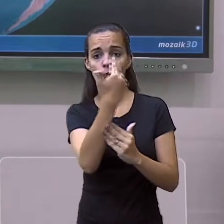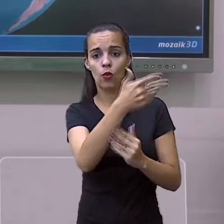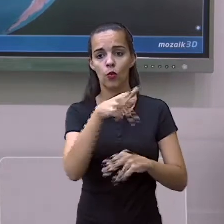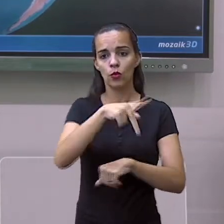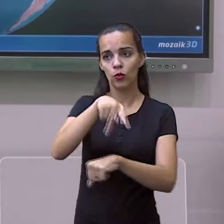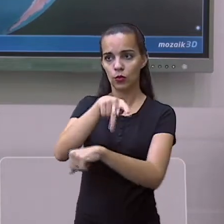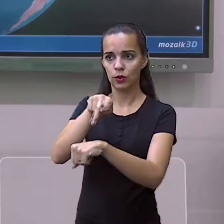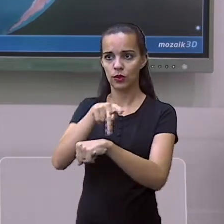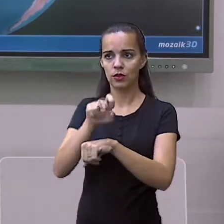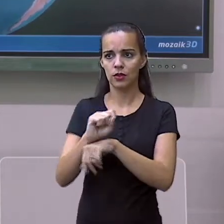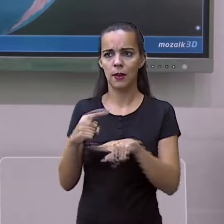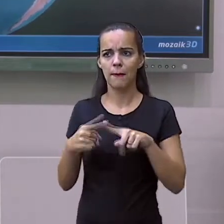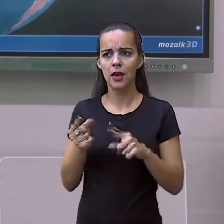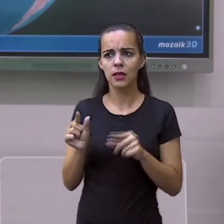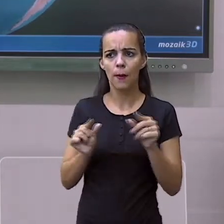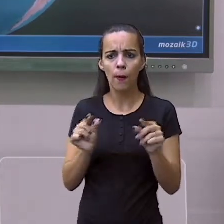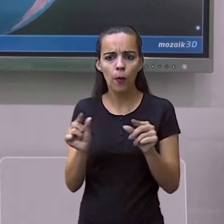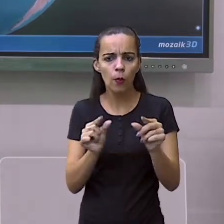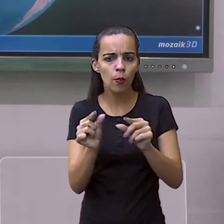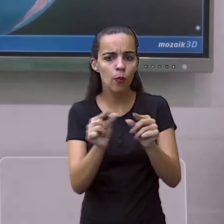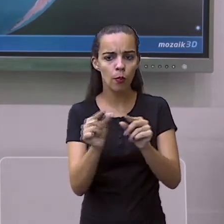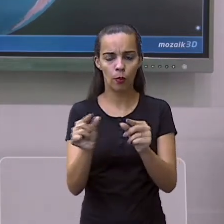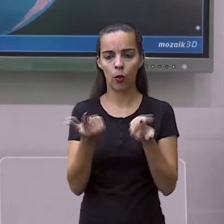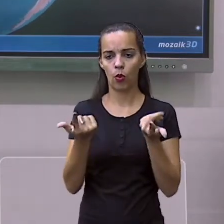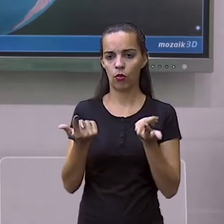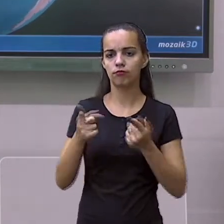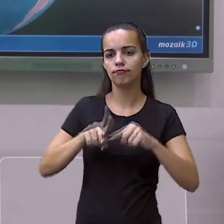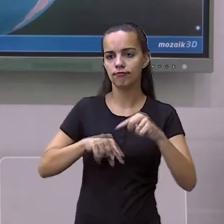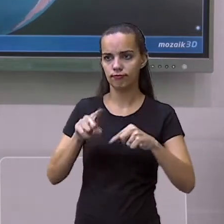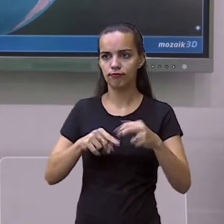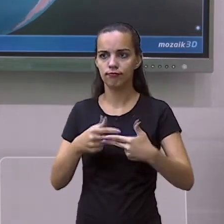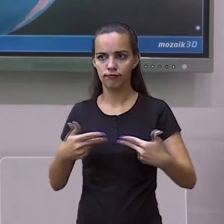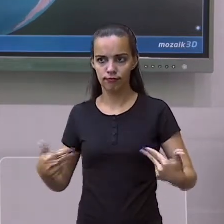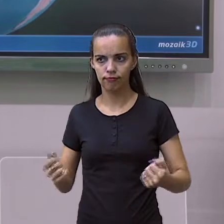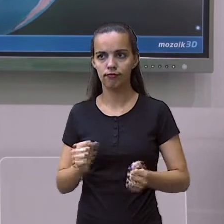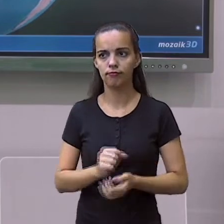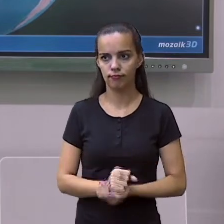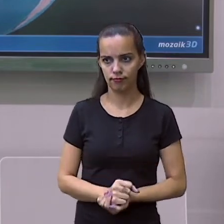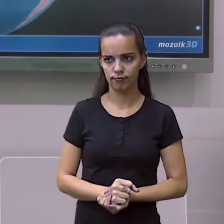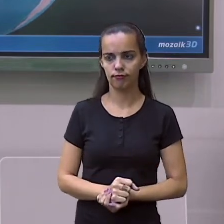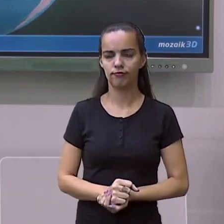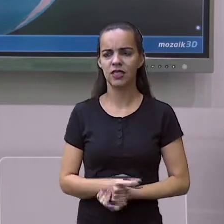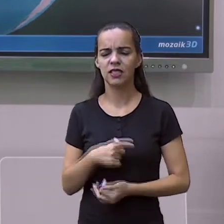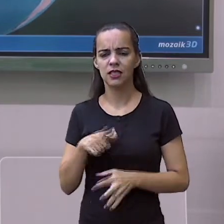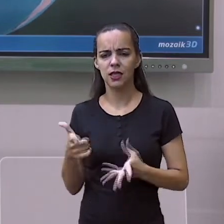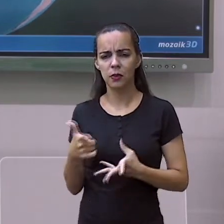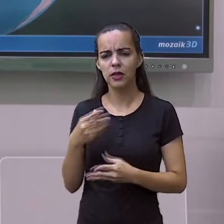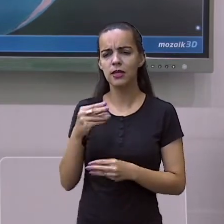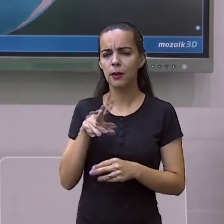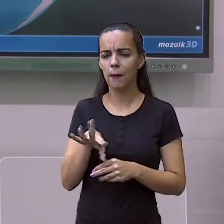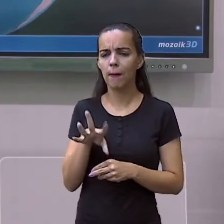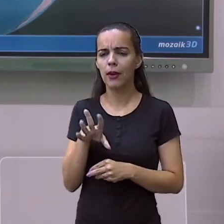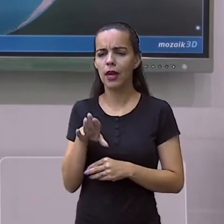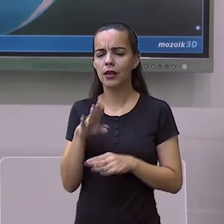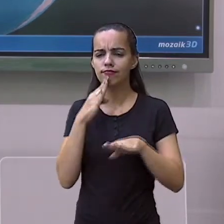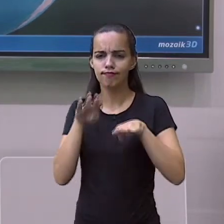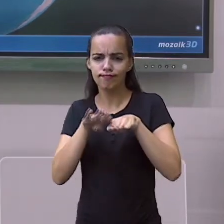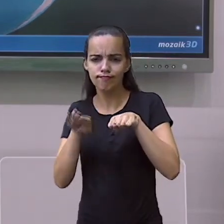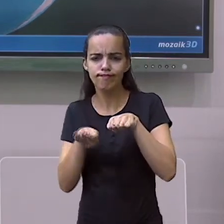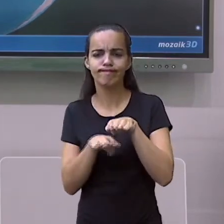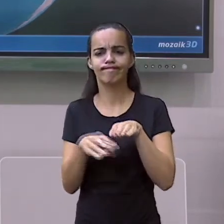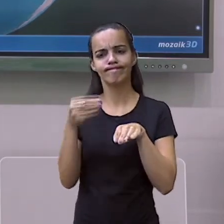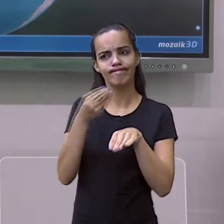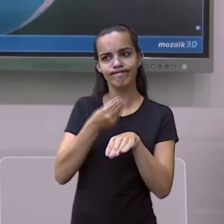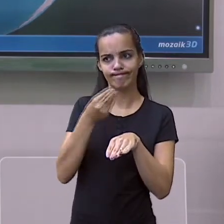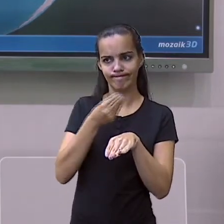ainda pouco mecanizada, uma agricultura bem arcaica. São países que